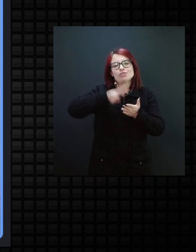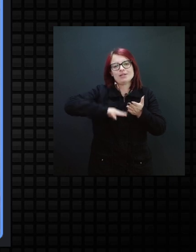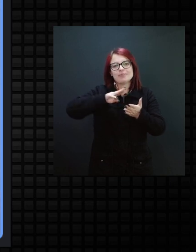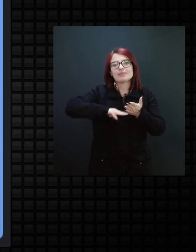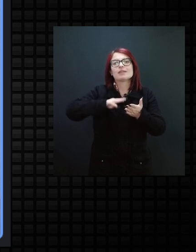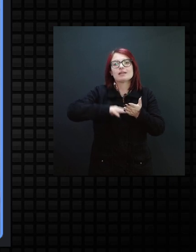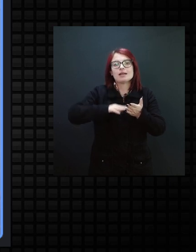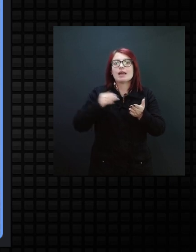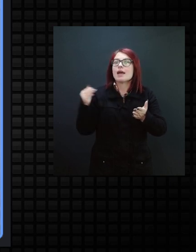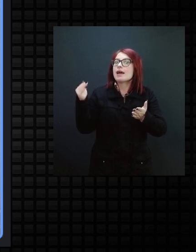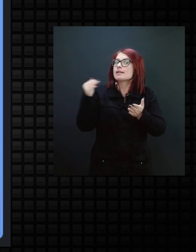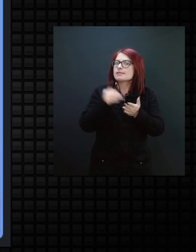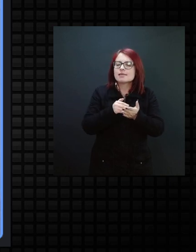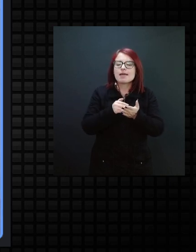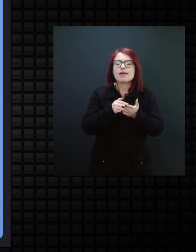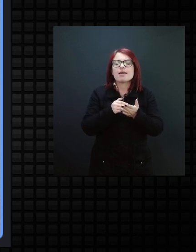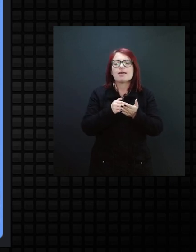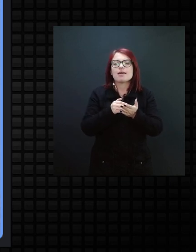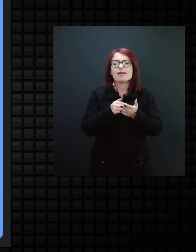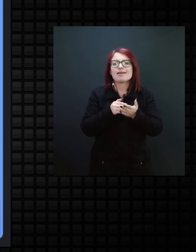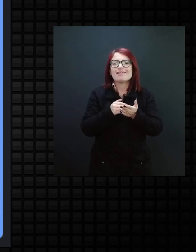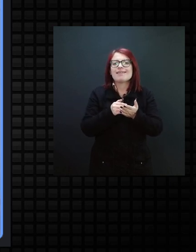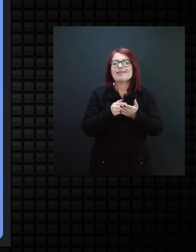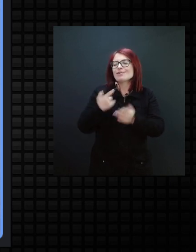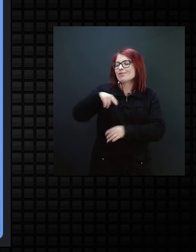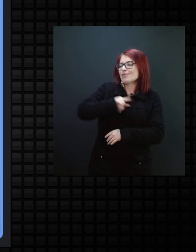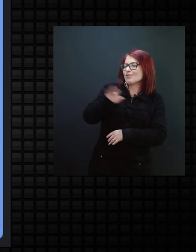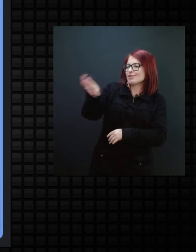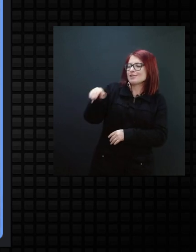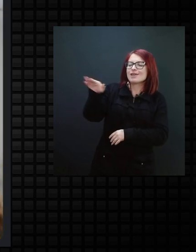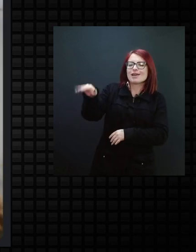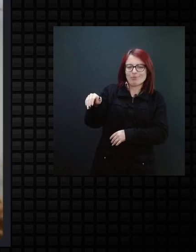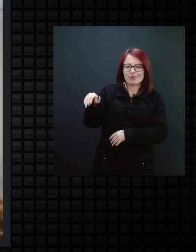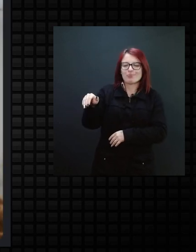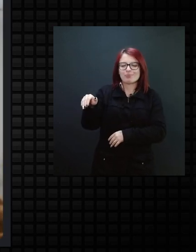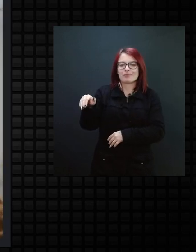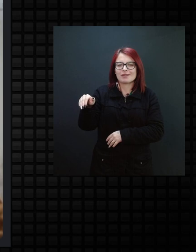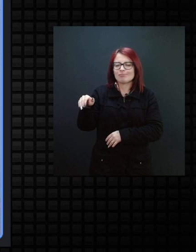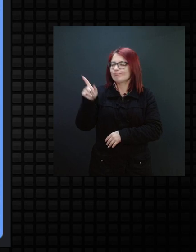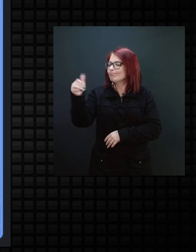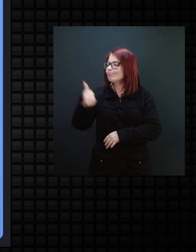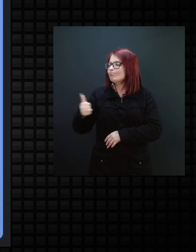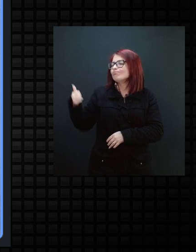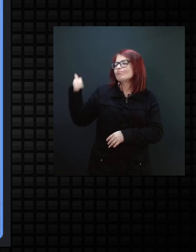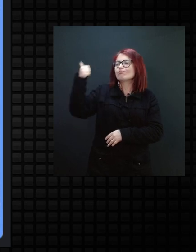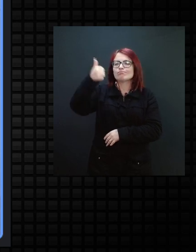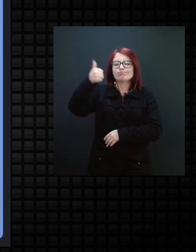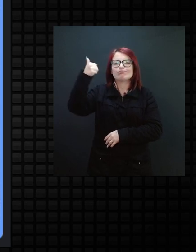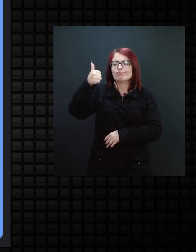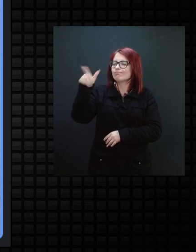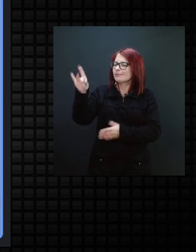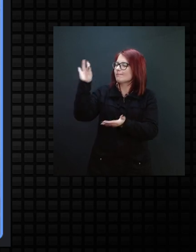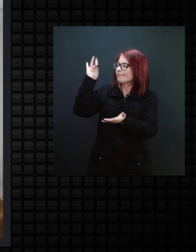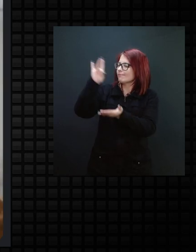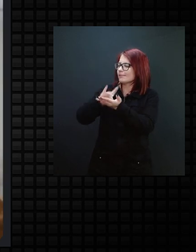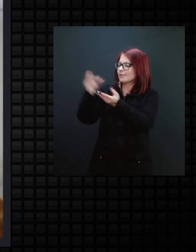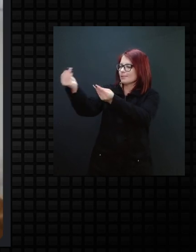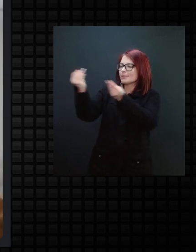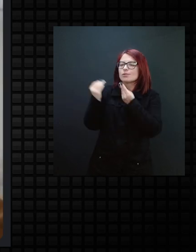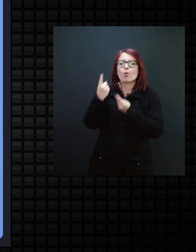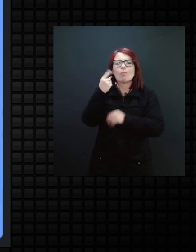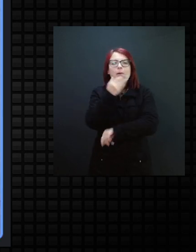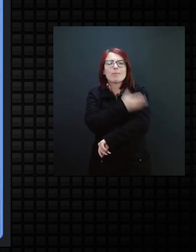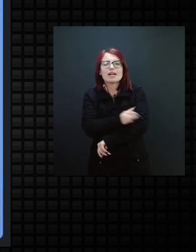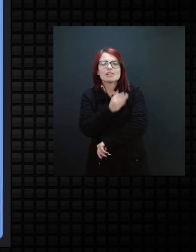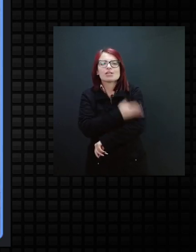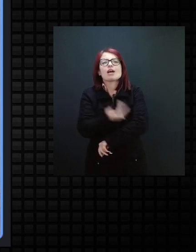Além disso, ele é o pai do sistema de calendário, então, ele realmente nos deixou uma prática